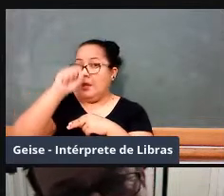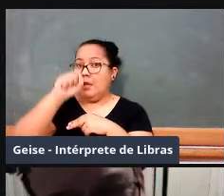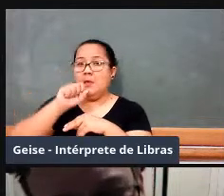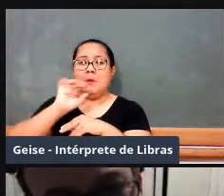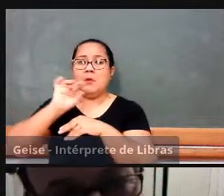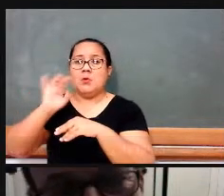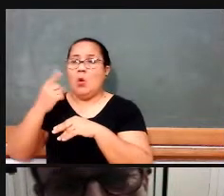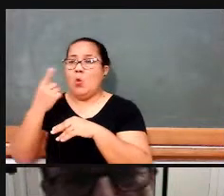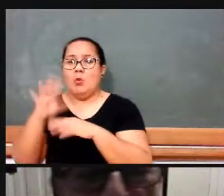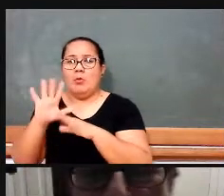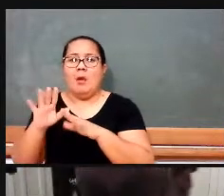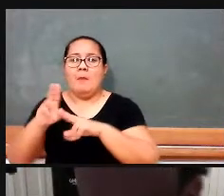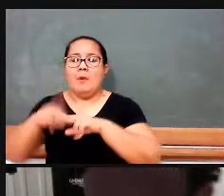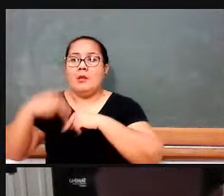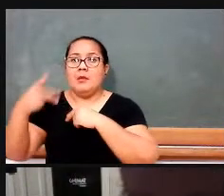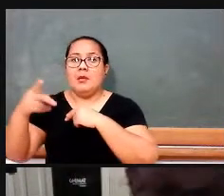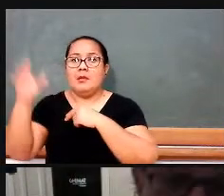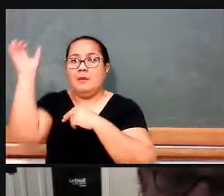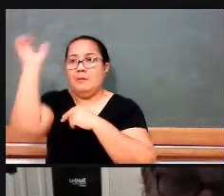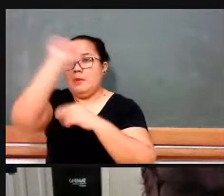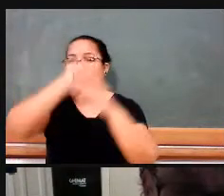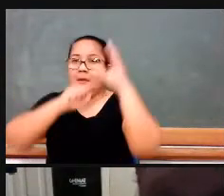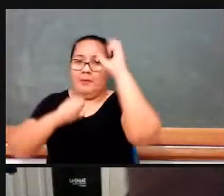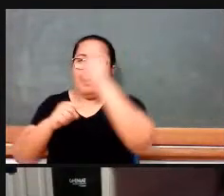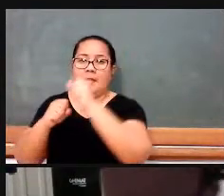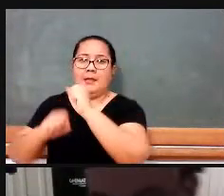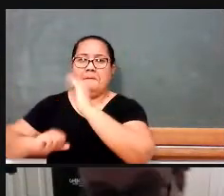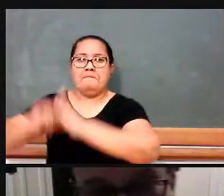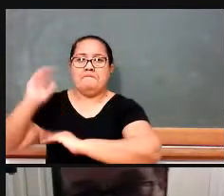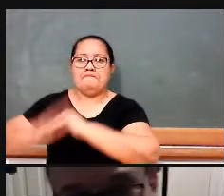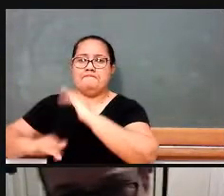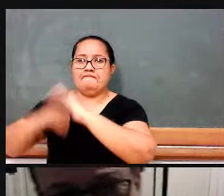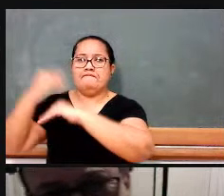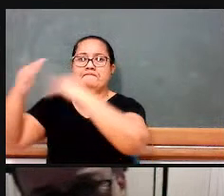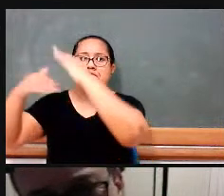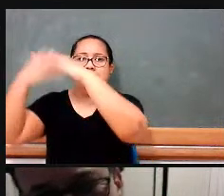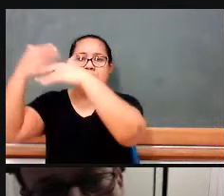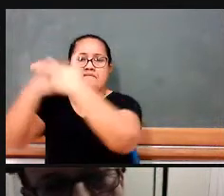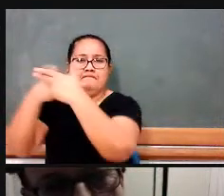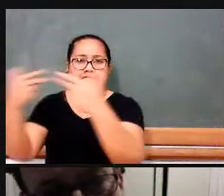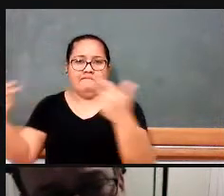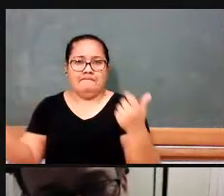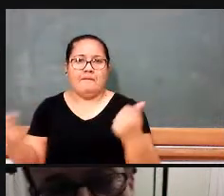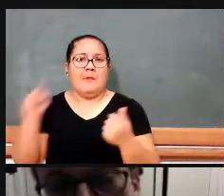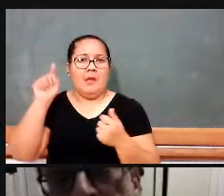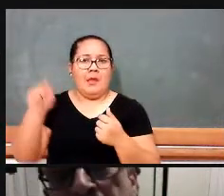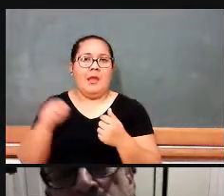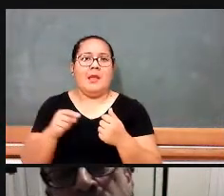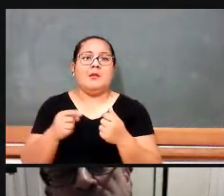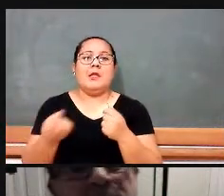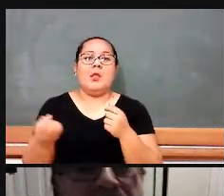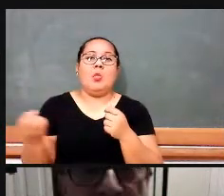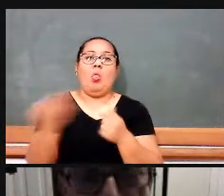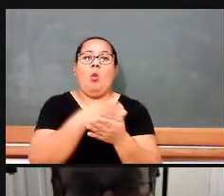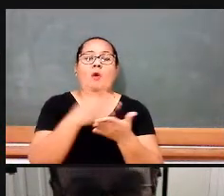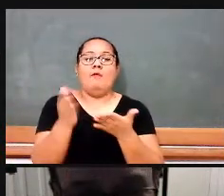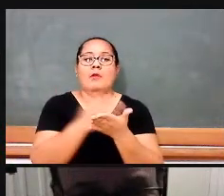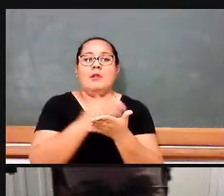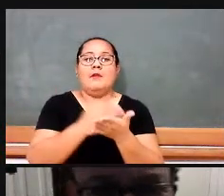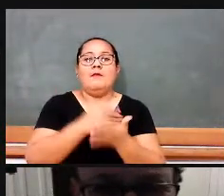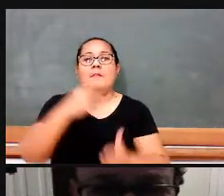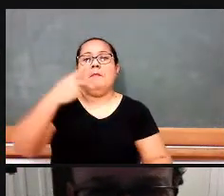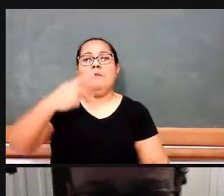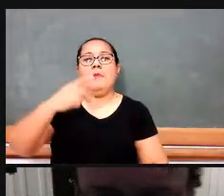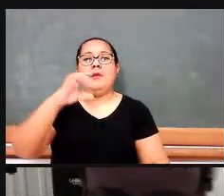favorecer a aquisição de competências, habilidades, e é assim que nascem os PCN, PCN que vão